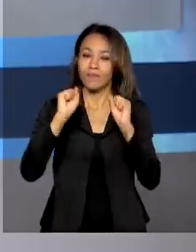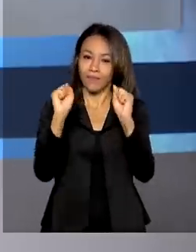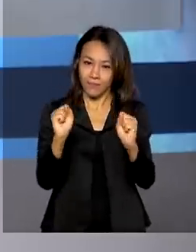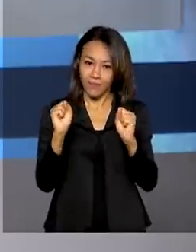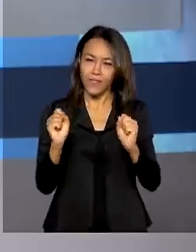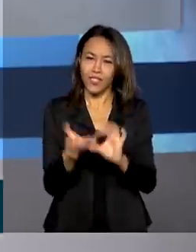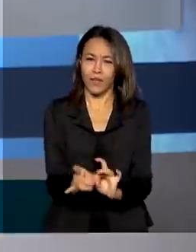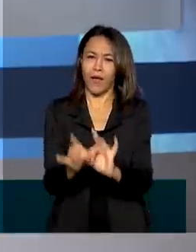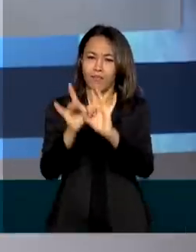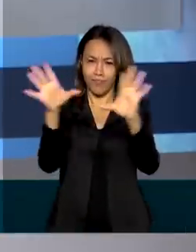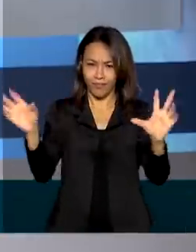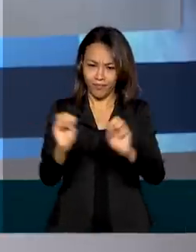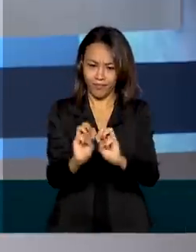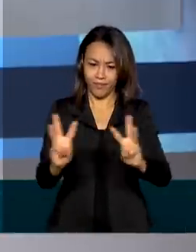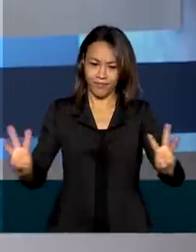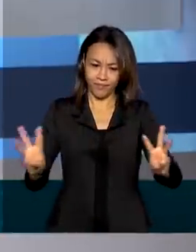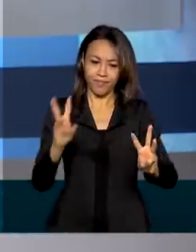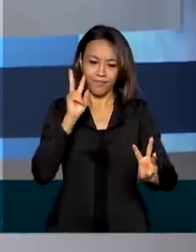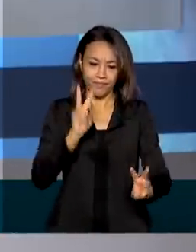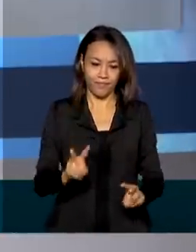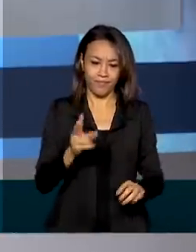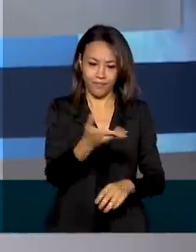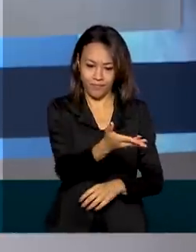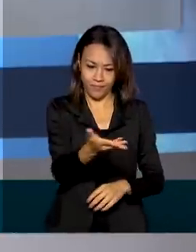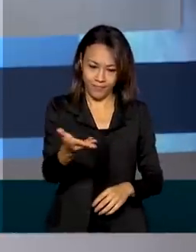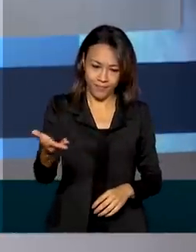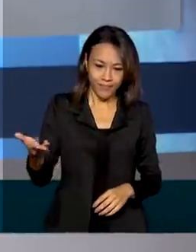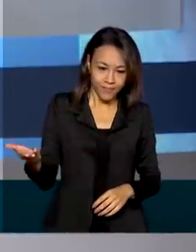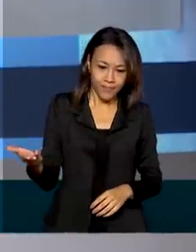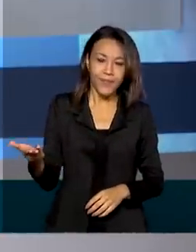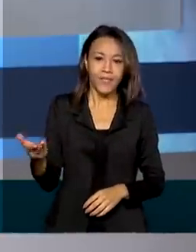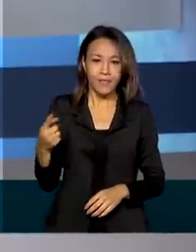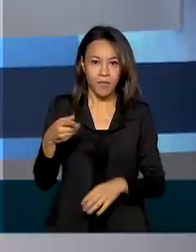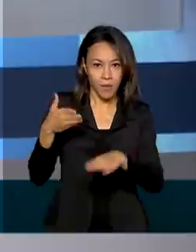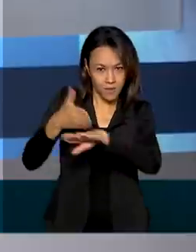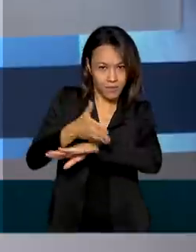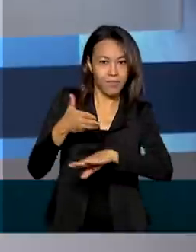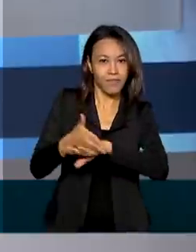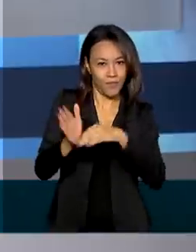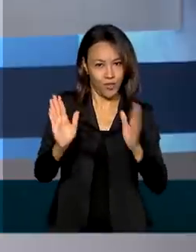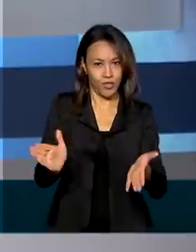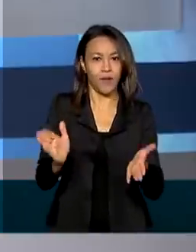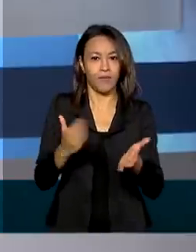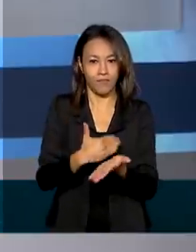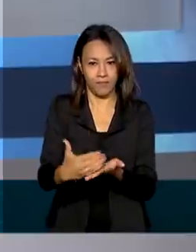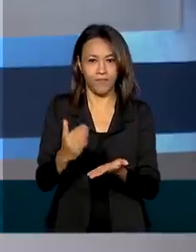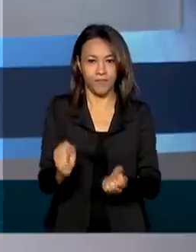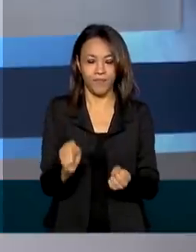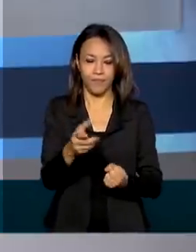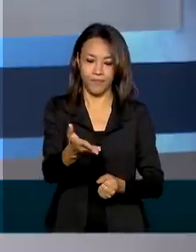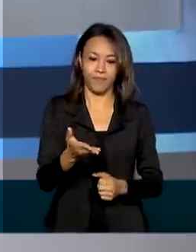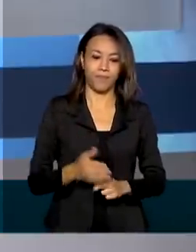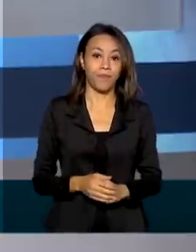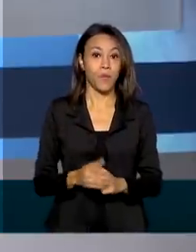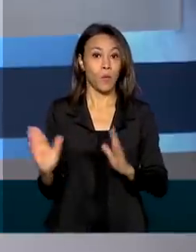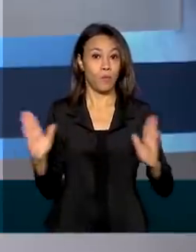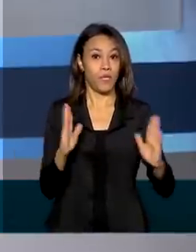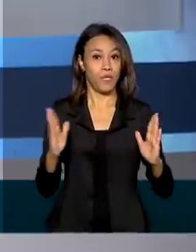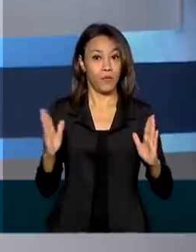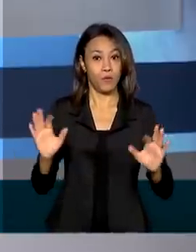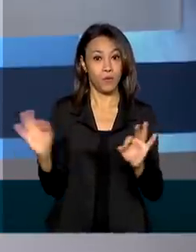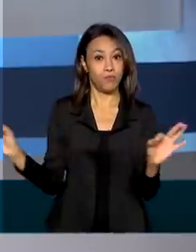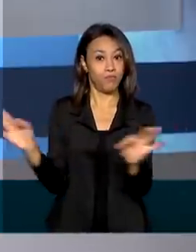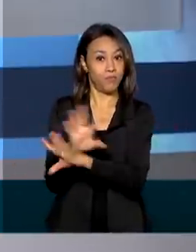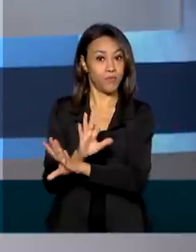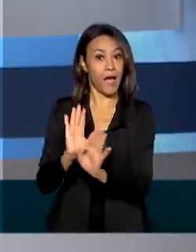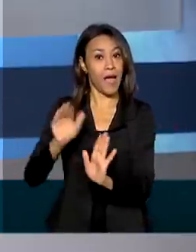está disponível na página da Receita Federal na internet em gov.br barra Receita Federal. O prazo de entrega vai